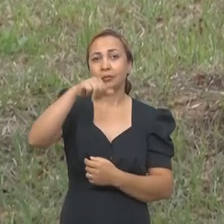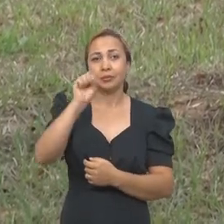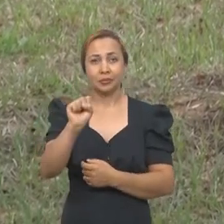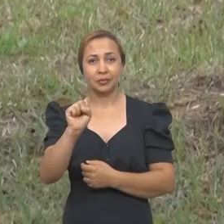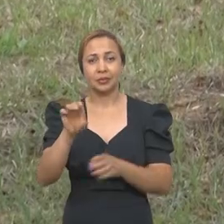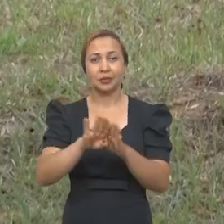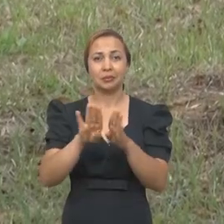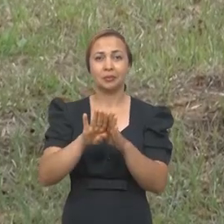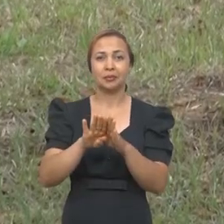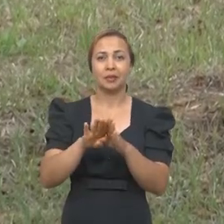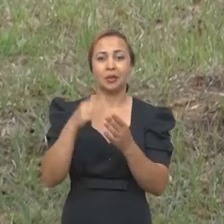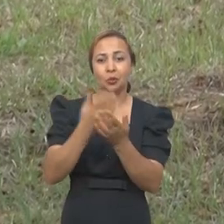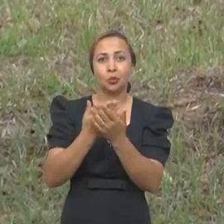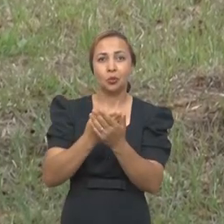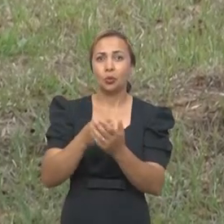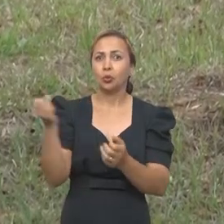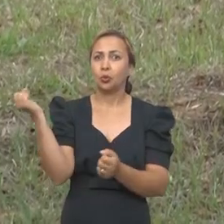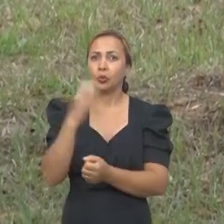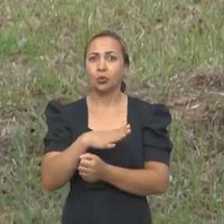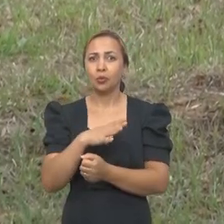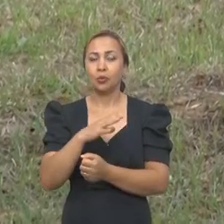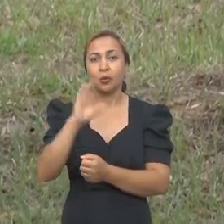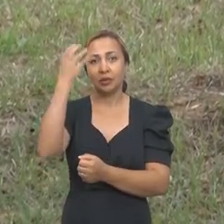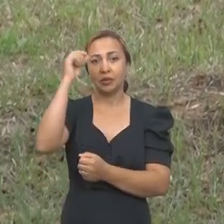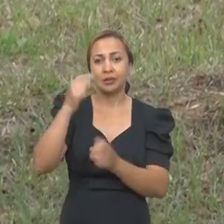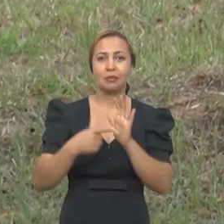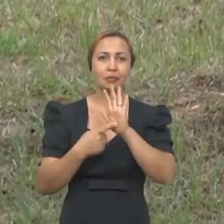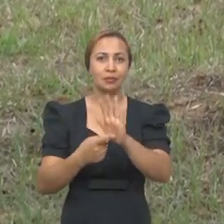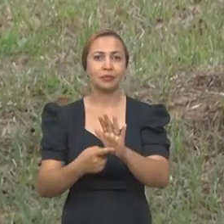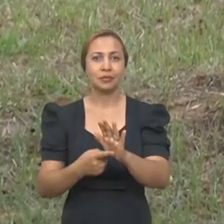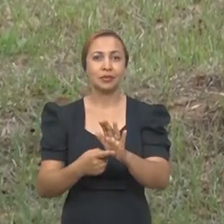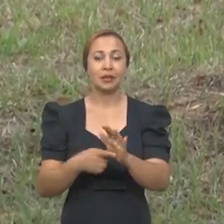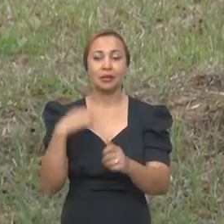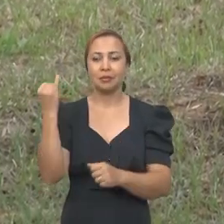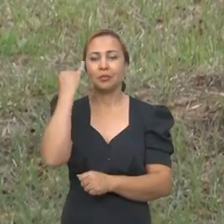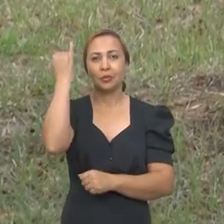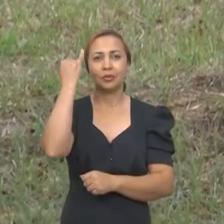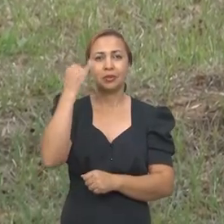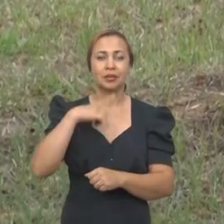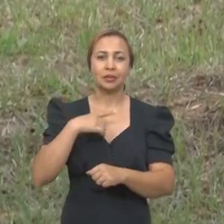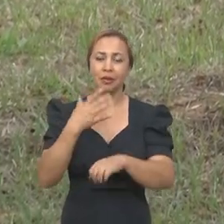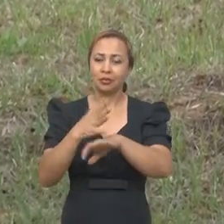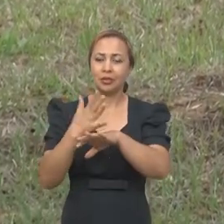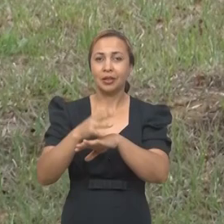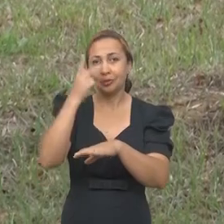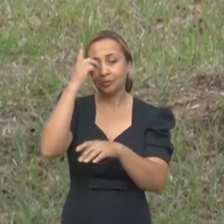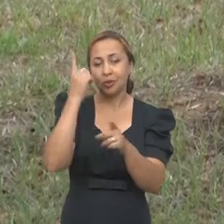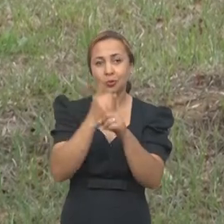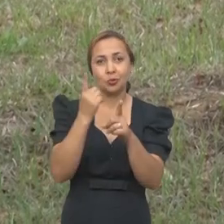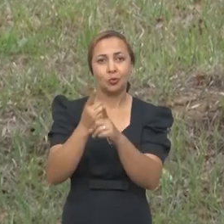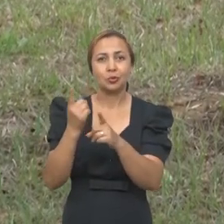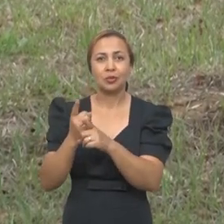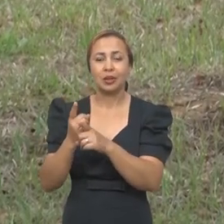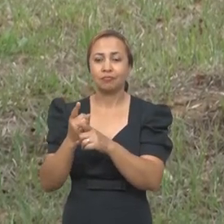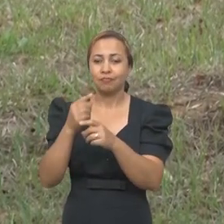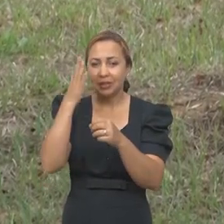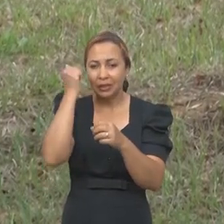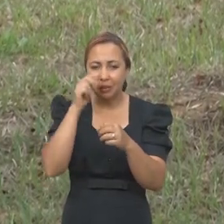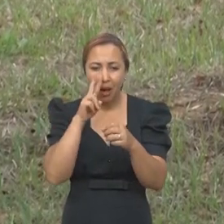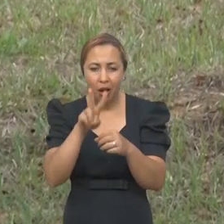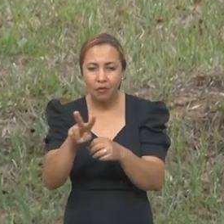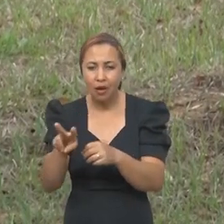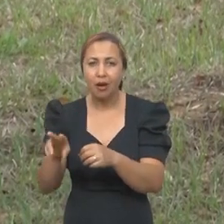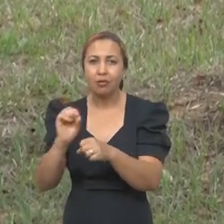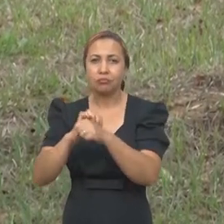Por meio de um estudo inédito, os cientistas mostram a importância da realização de testes para a identificação da